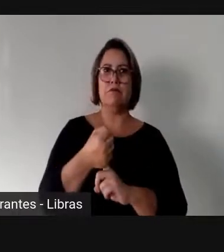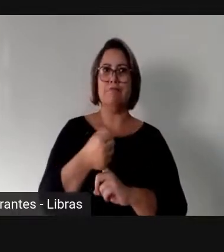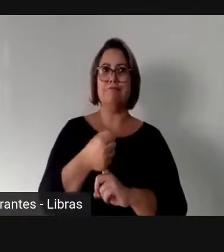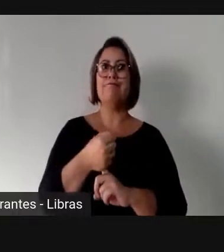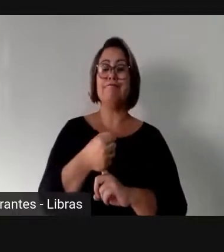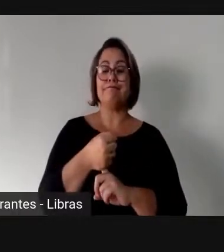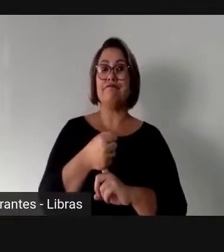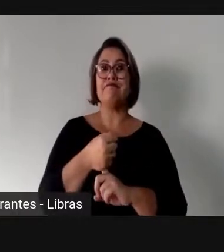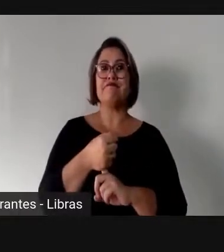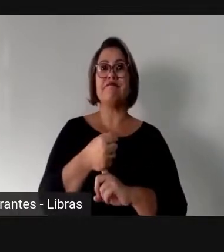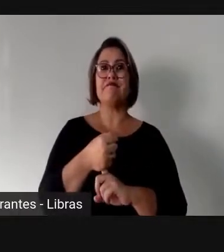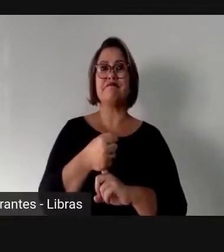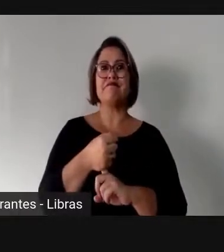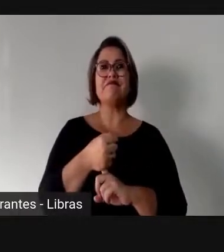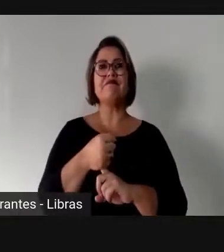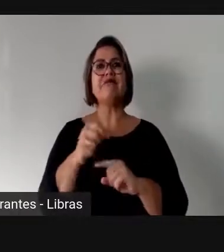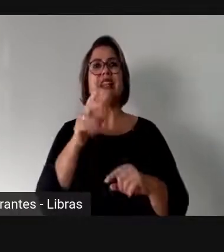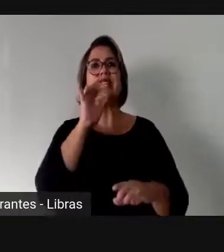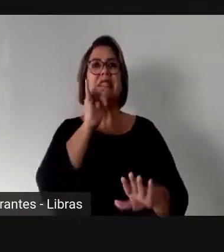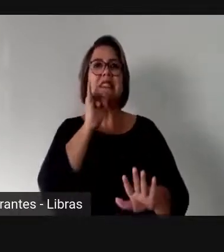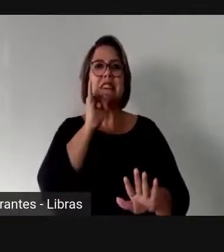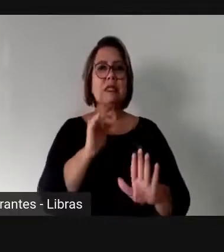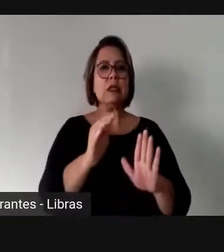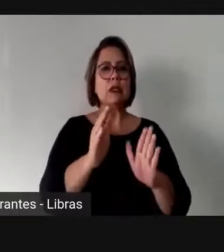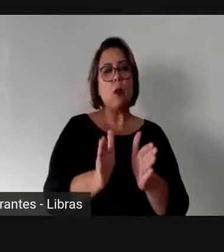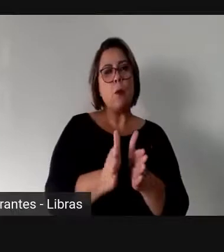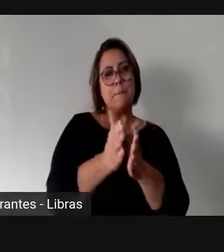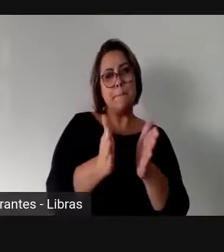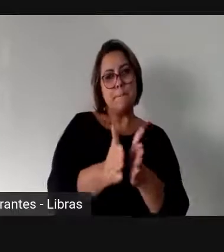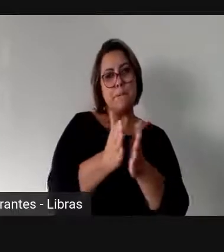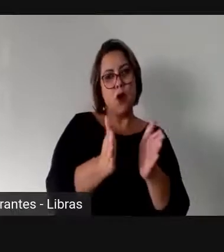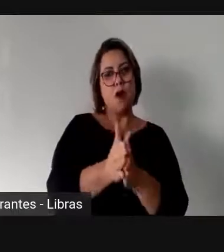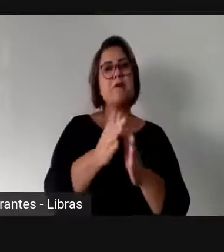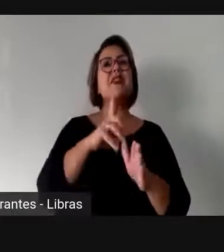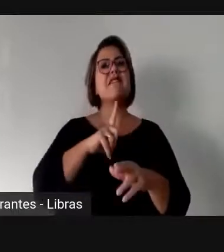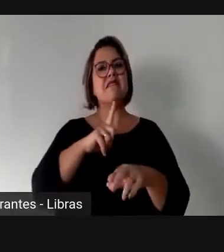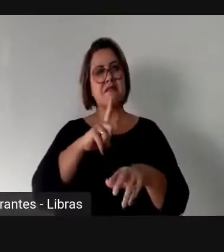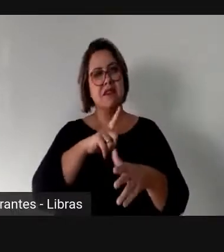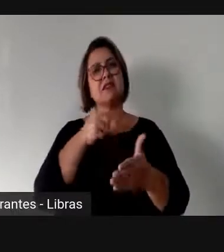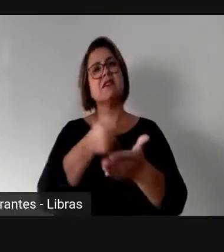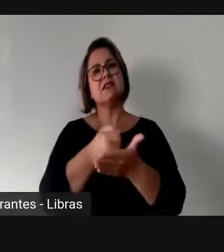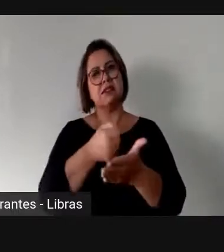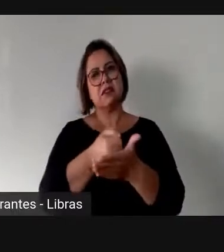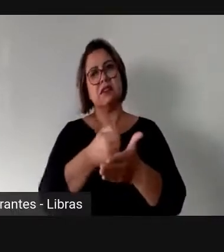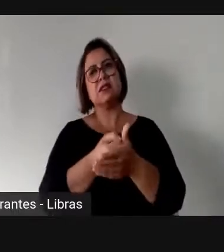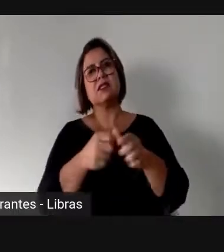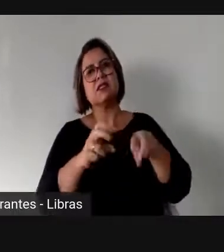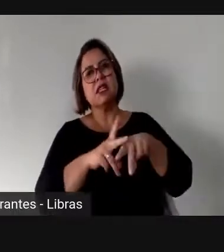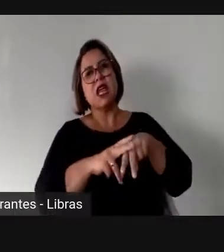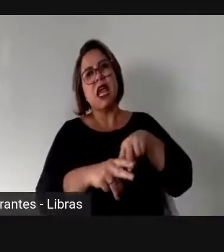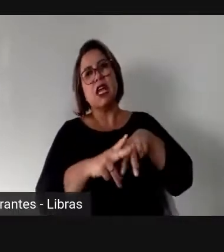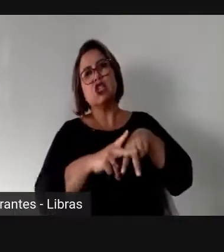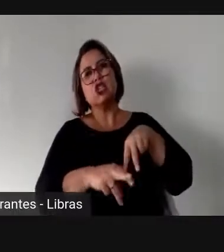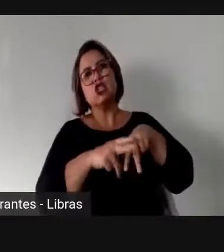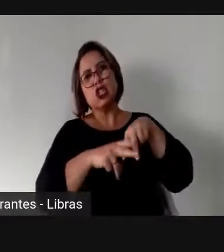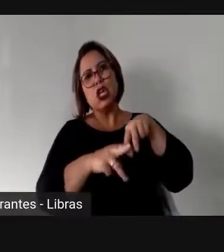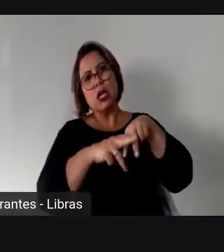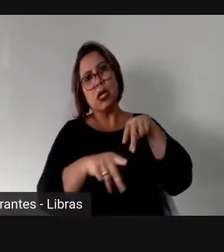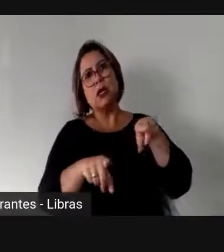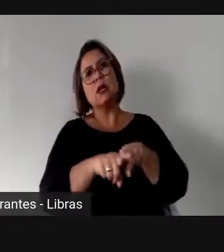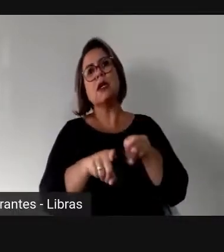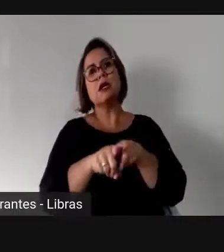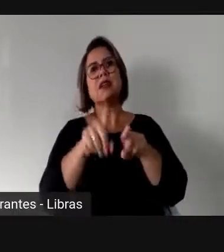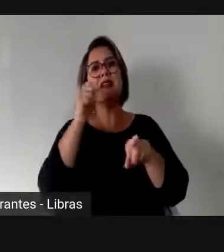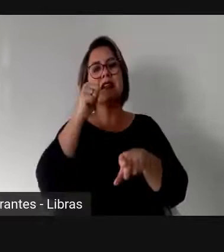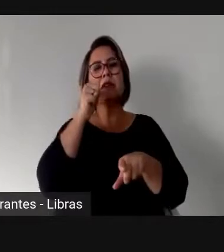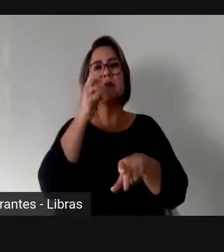os pobres têm gênero e têm raça. São as mulheres que são mais empobrecidas, se